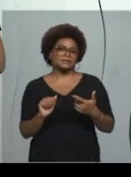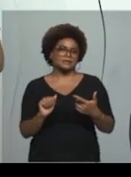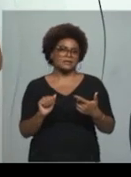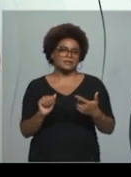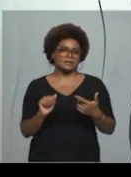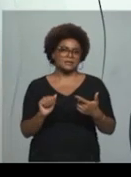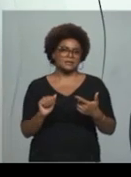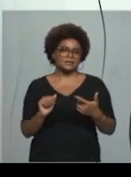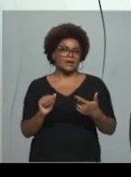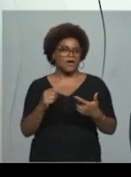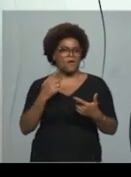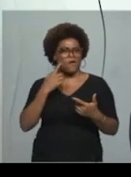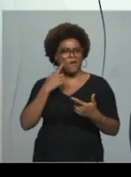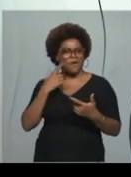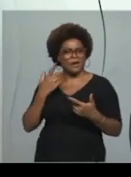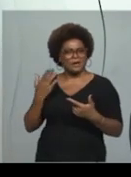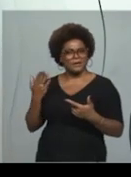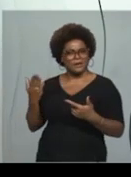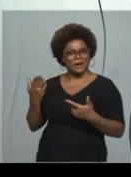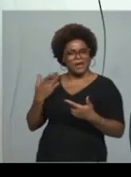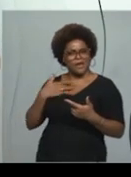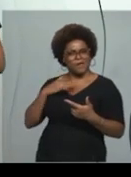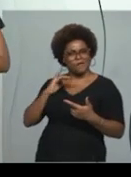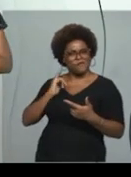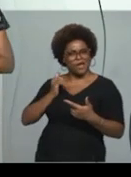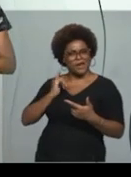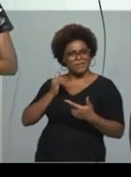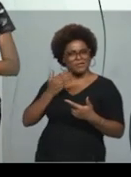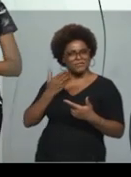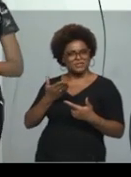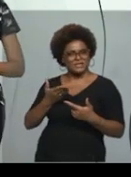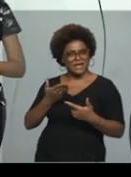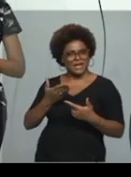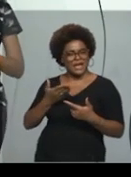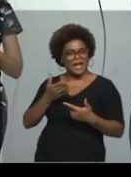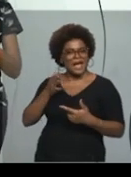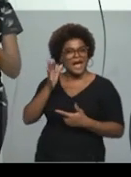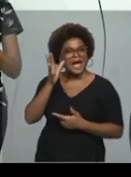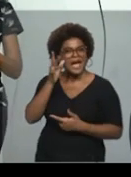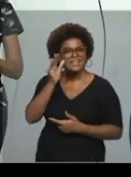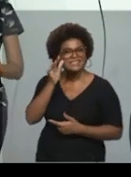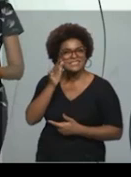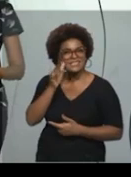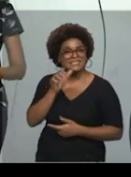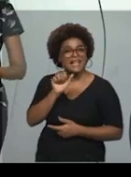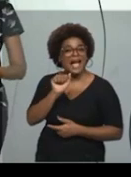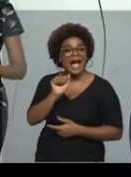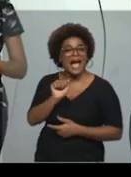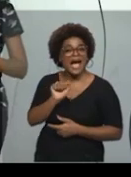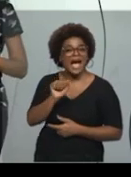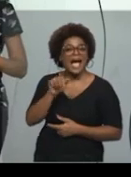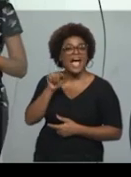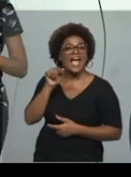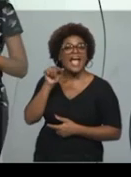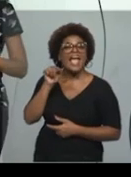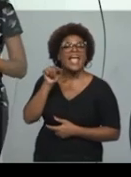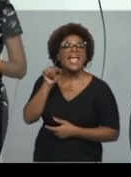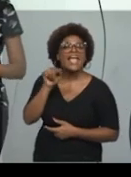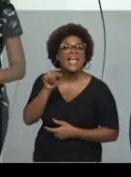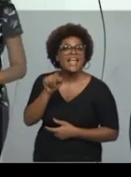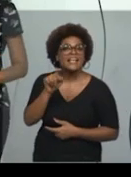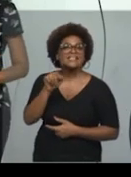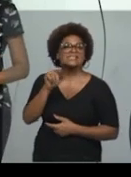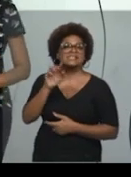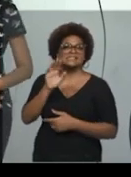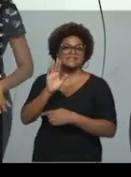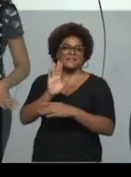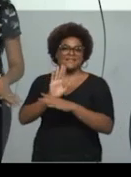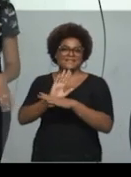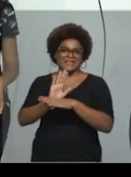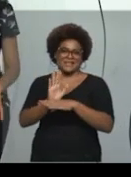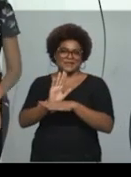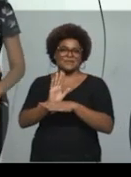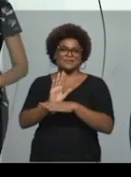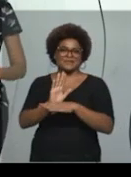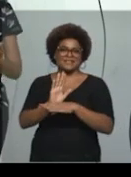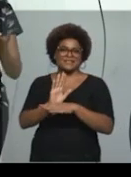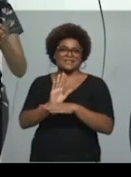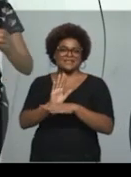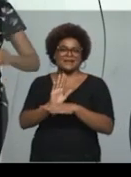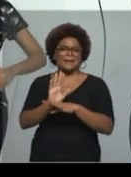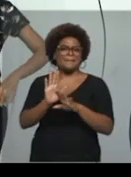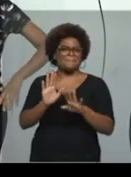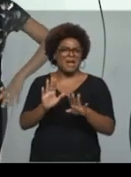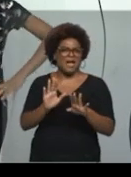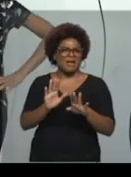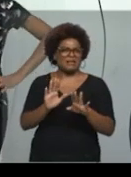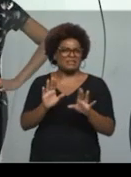esse filme. Lá na regência, quem assiste, assiste alguma coisa no sentido de ver. Mas no dia a dia,